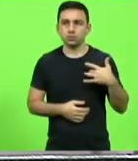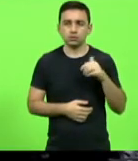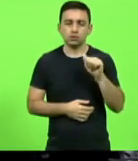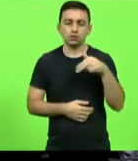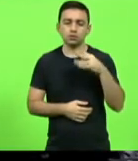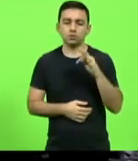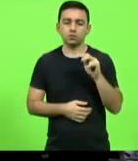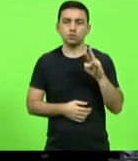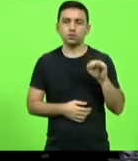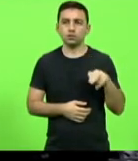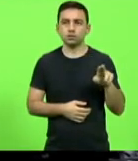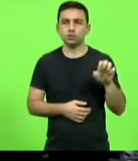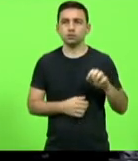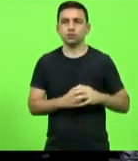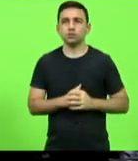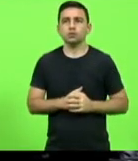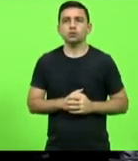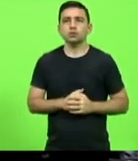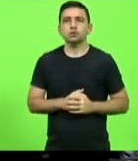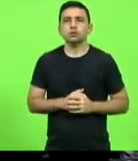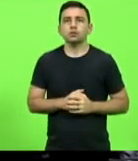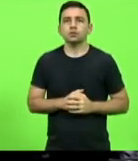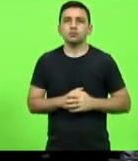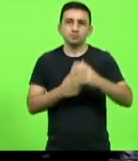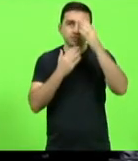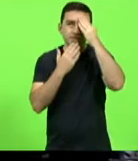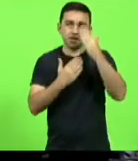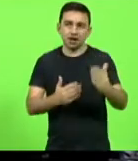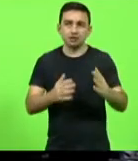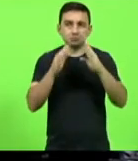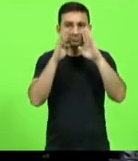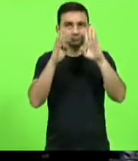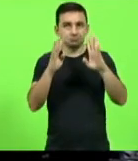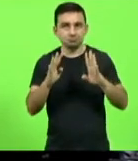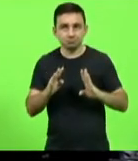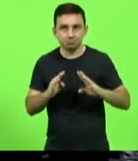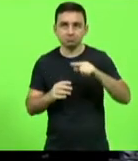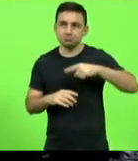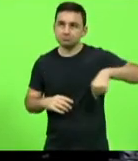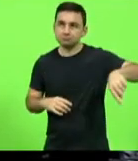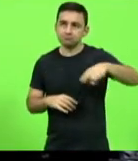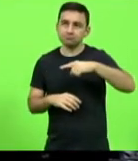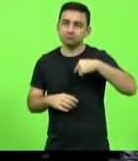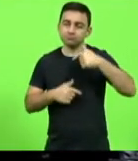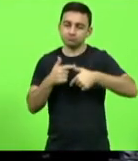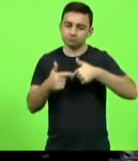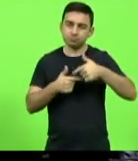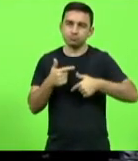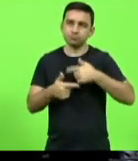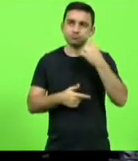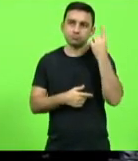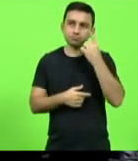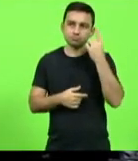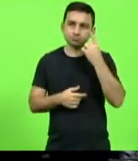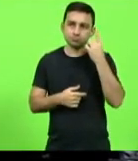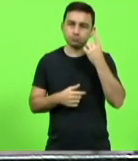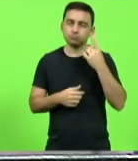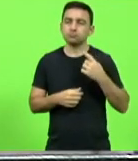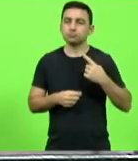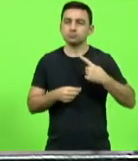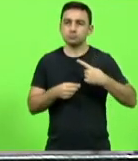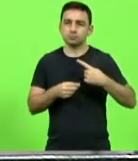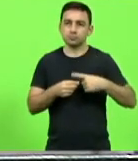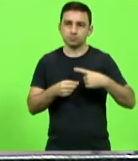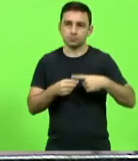obrigado por estarem aqui no plenário acompanhando os trabalhos dos parlamentares e o município de Serra Alta